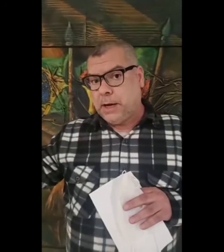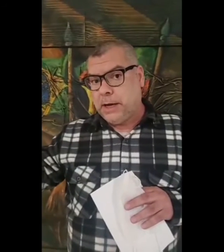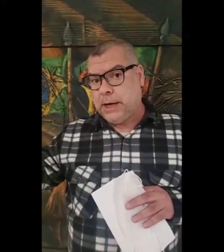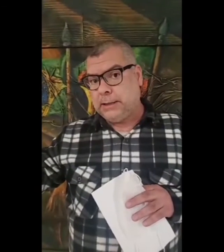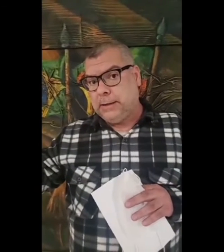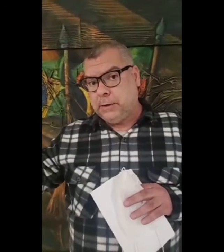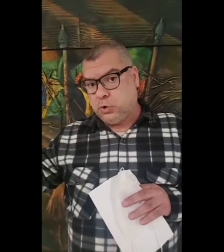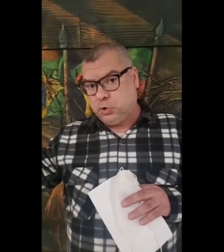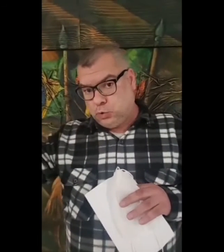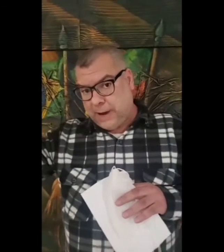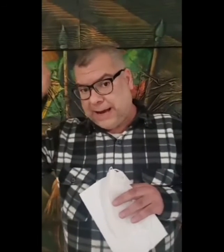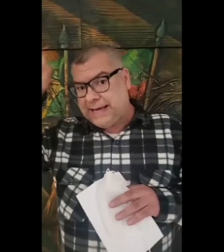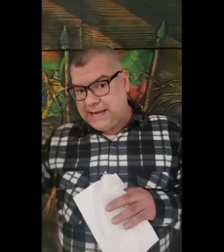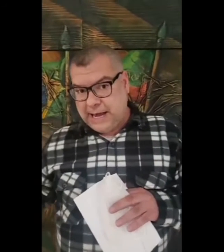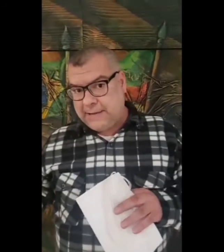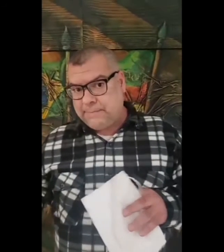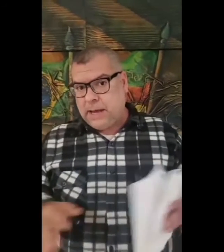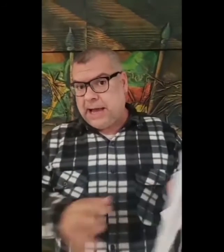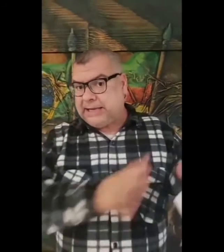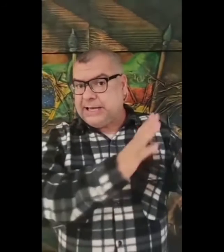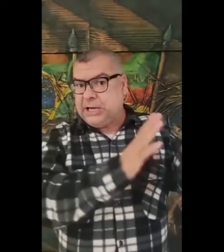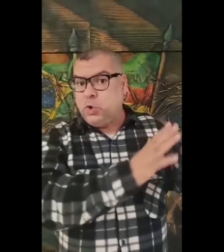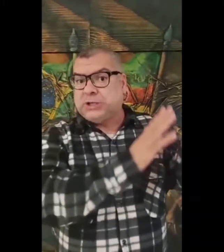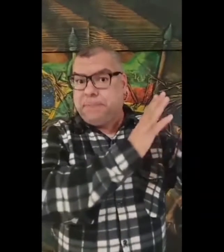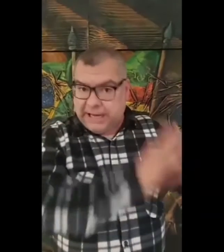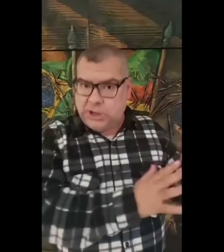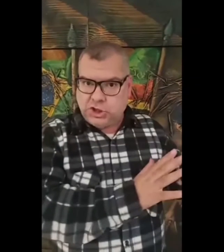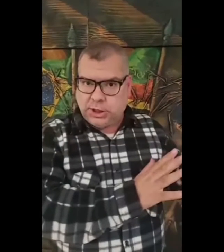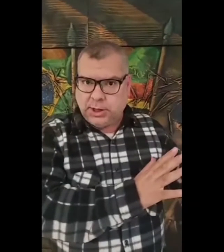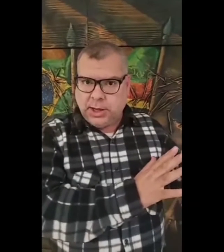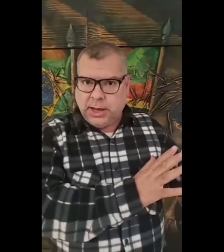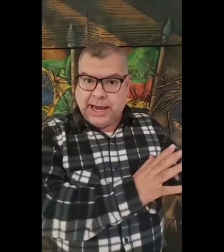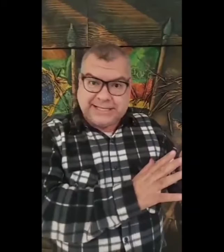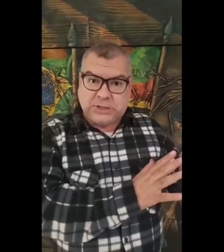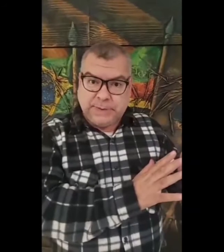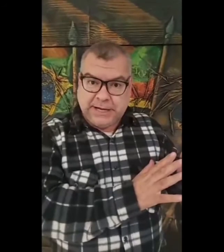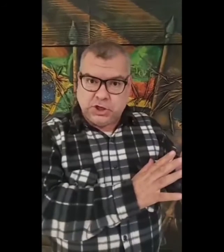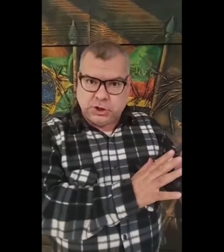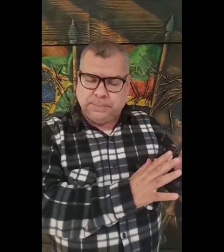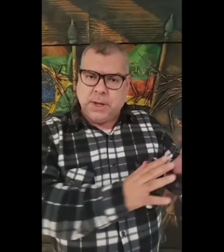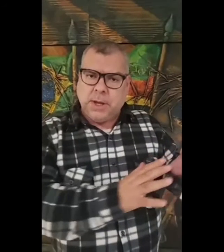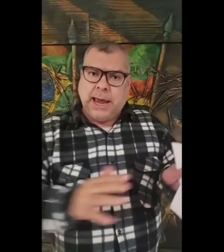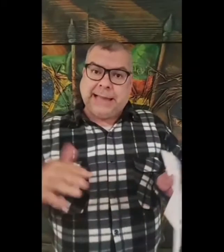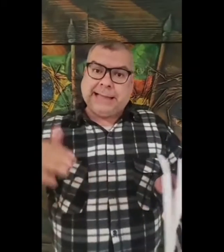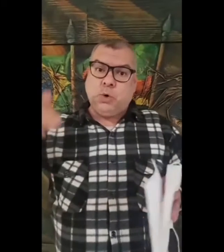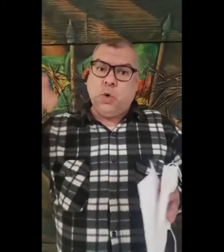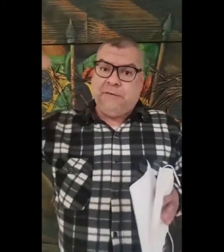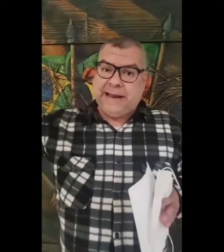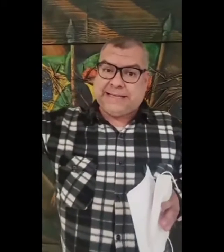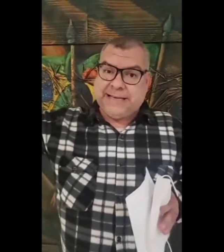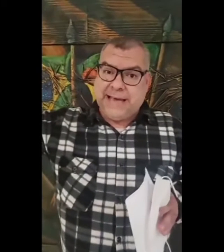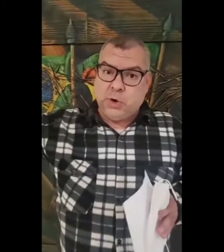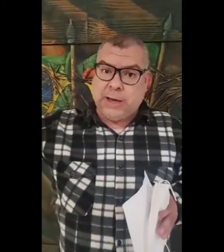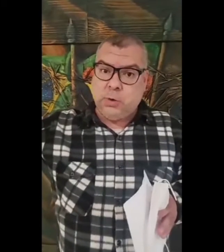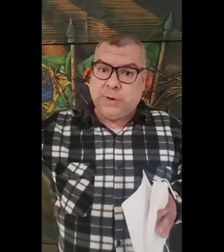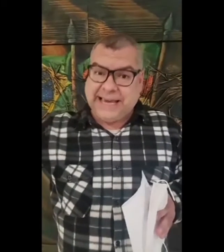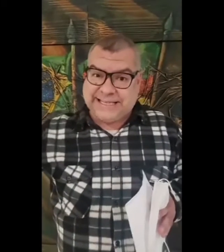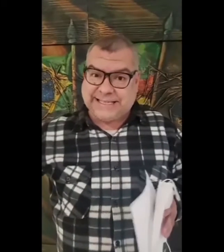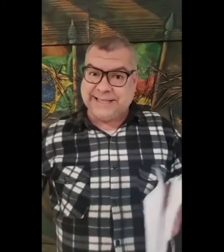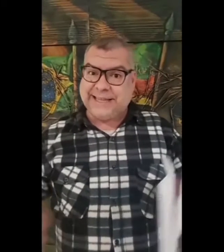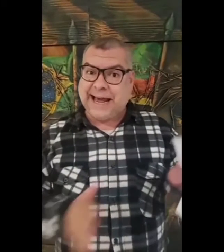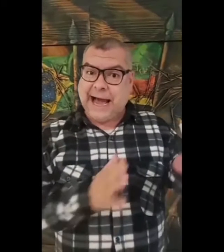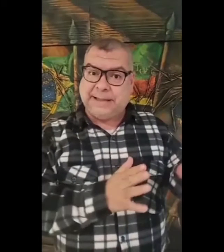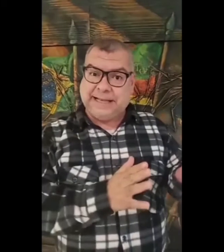de uma galeria, que seriam os prints. Esses prints, ela não ofereceu e não